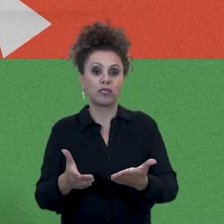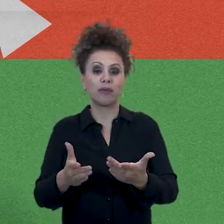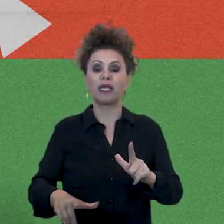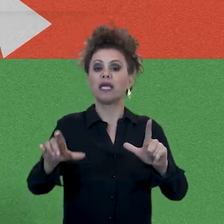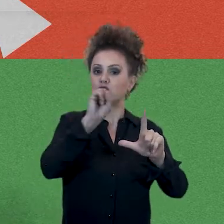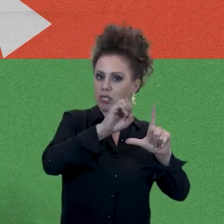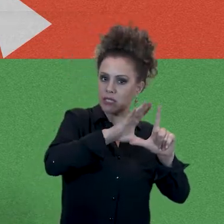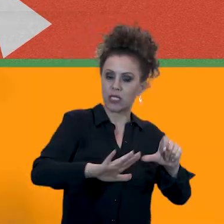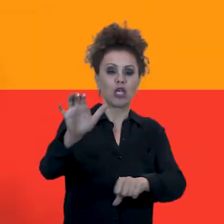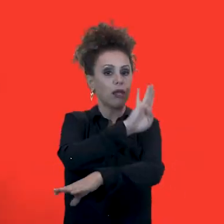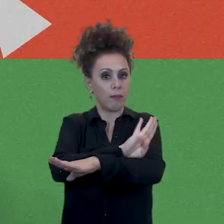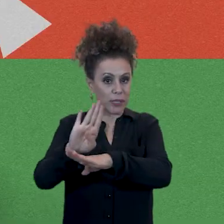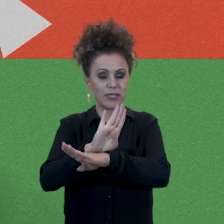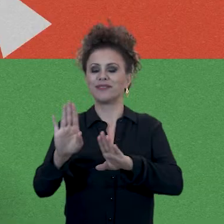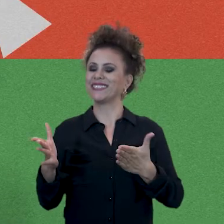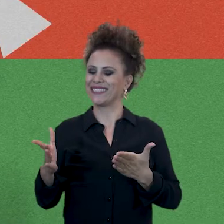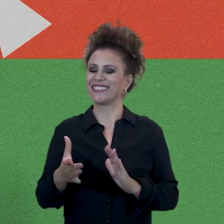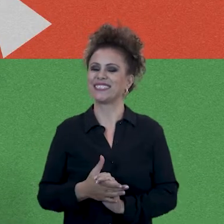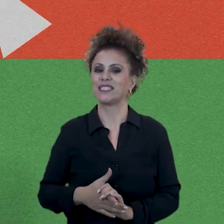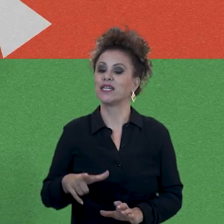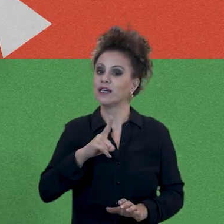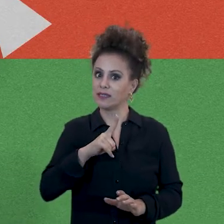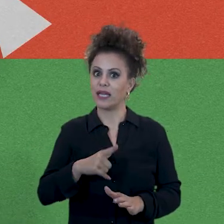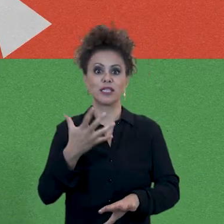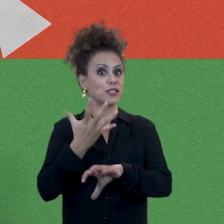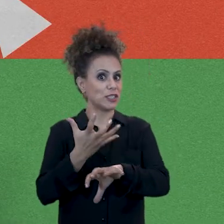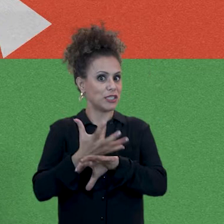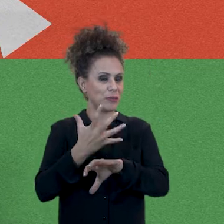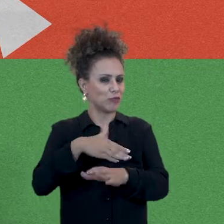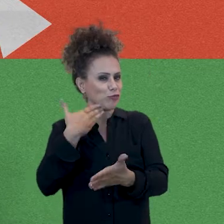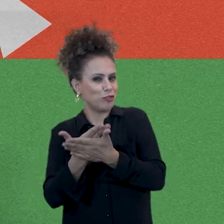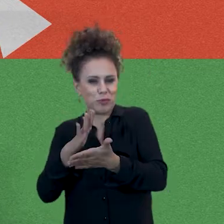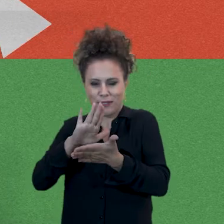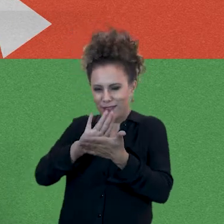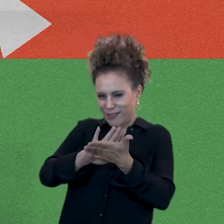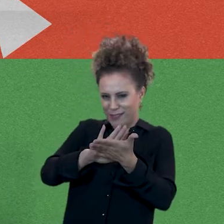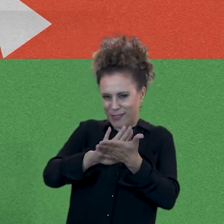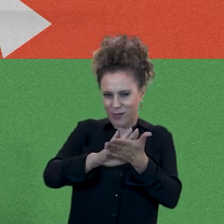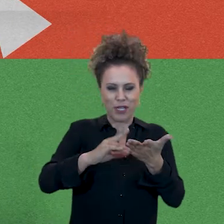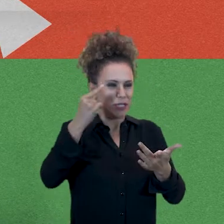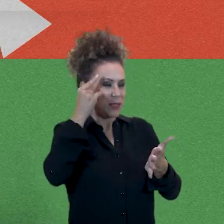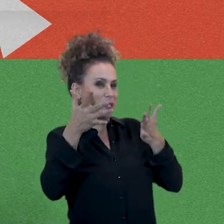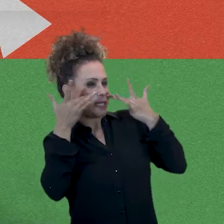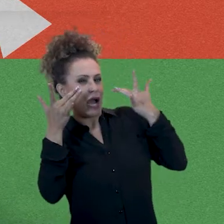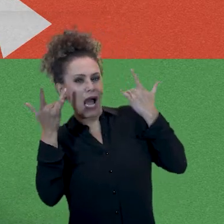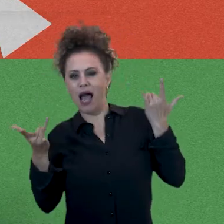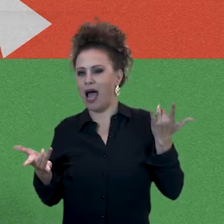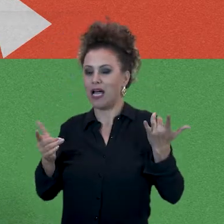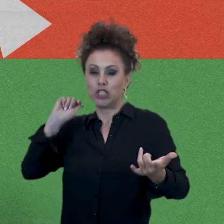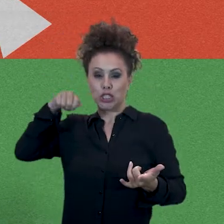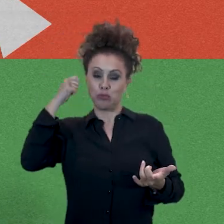licenciatura também bacharelado, né? Então, temos disciplinas de interpretação, de improvisação, de